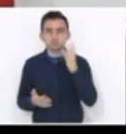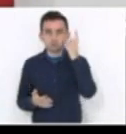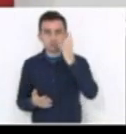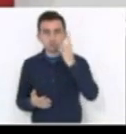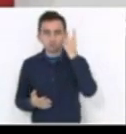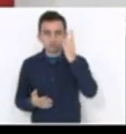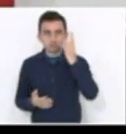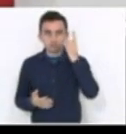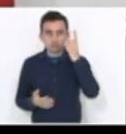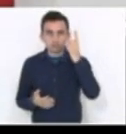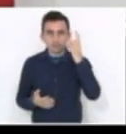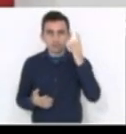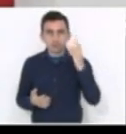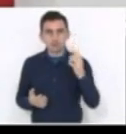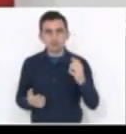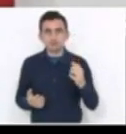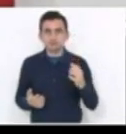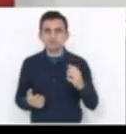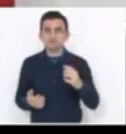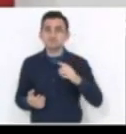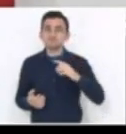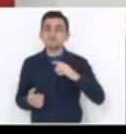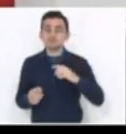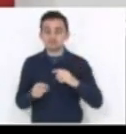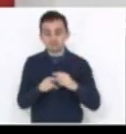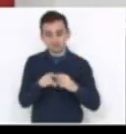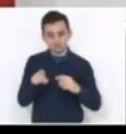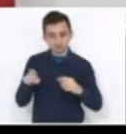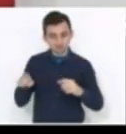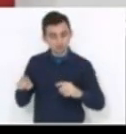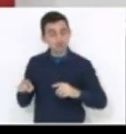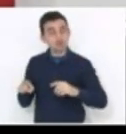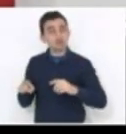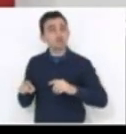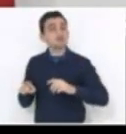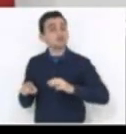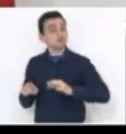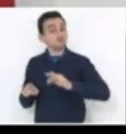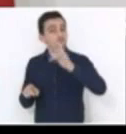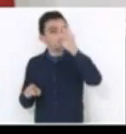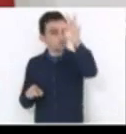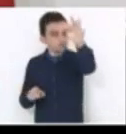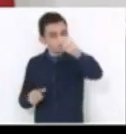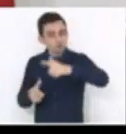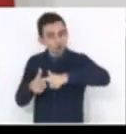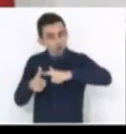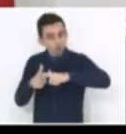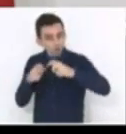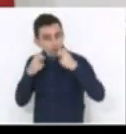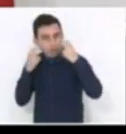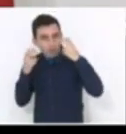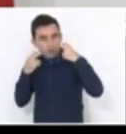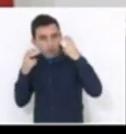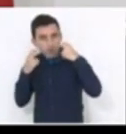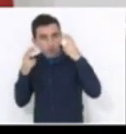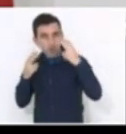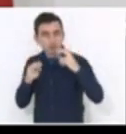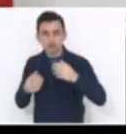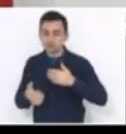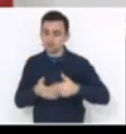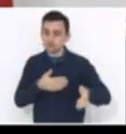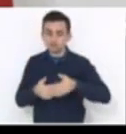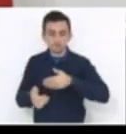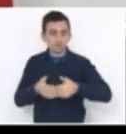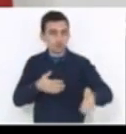constrangedoras em alguns momentos no futuro. Porque o parlamentar, independente da sua posição